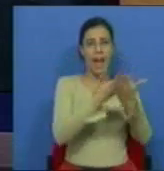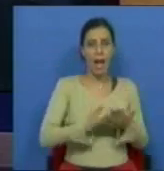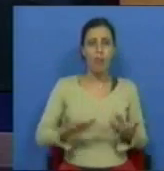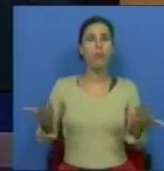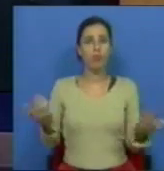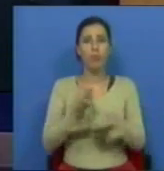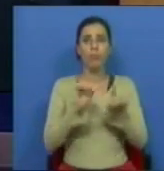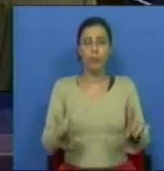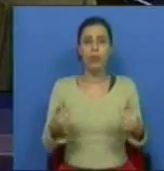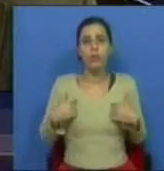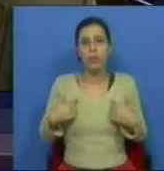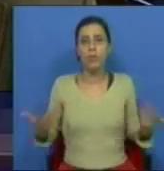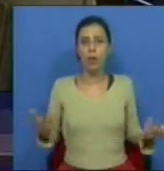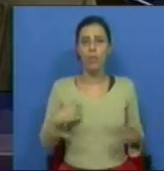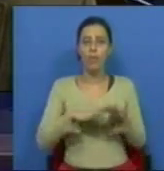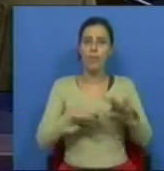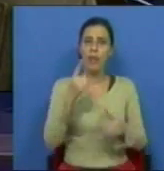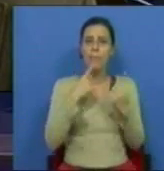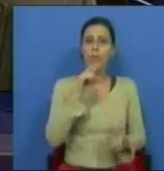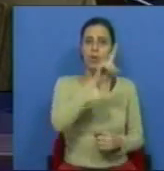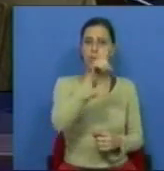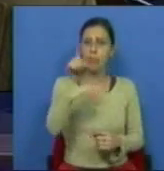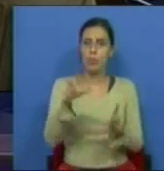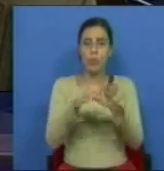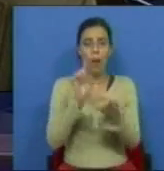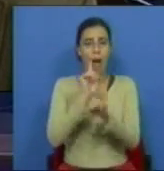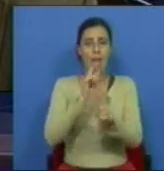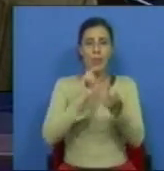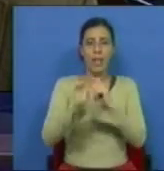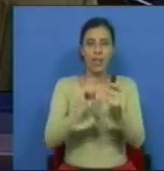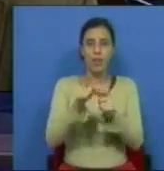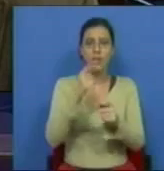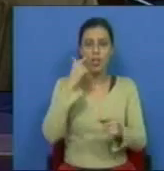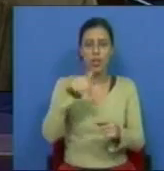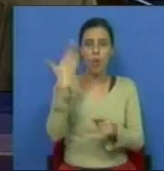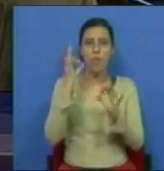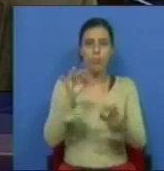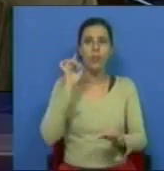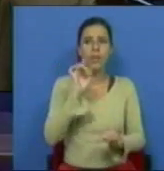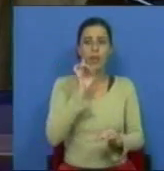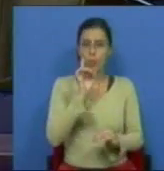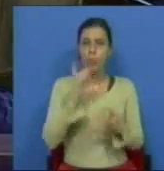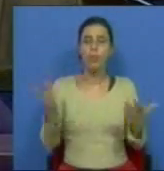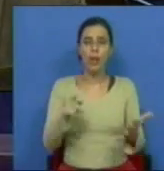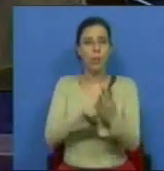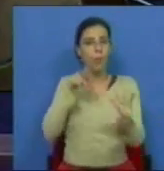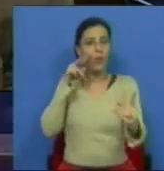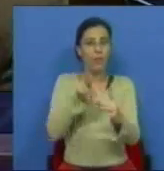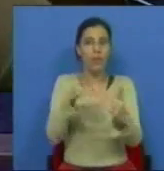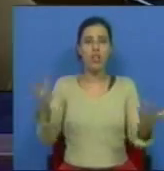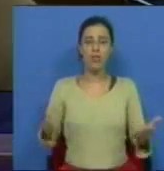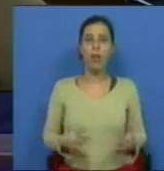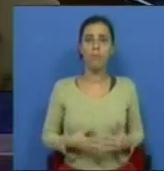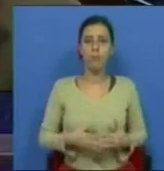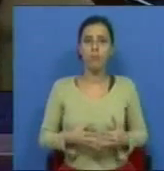e é por isso que vou fazer-lhe algumas perguntas justamente sobre essa entrevista porque ela é extraordinariamente importante do ponto de vista